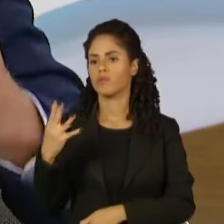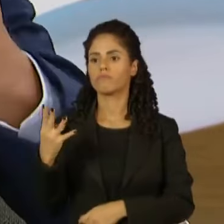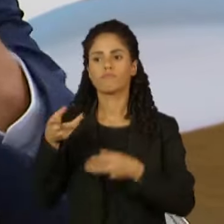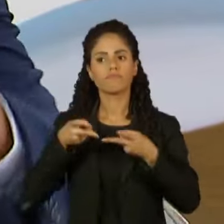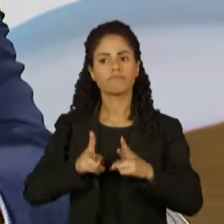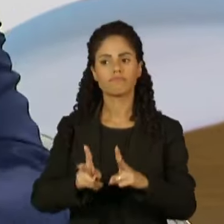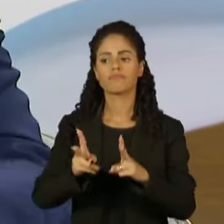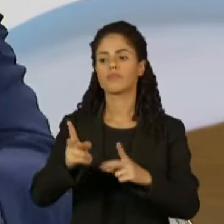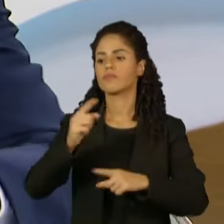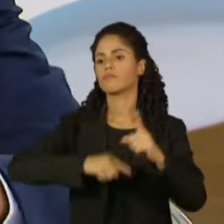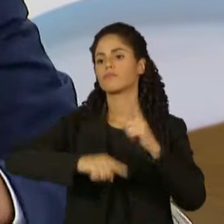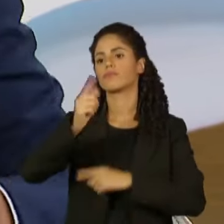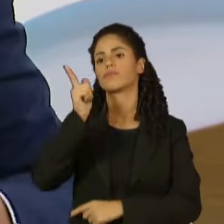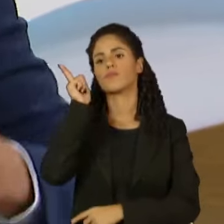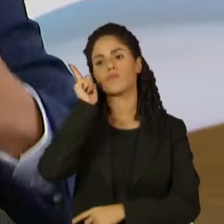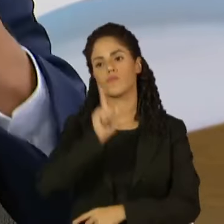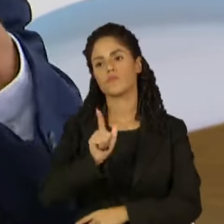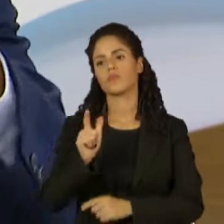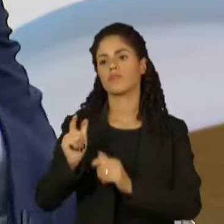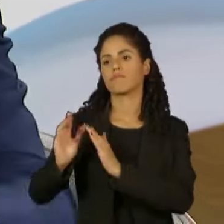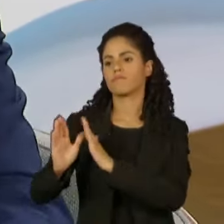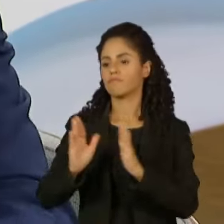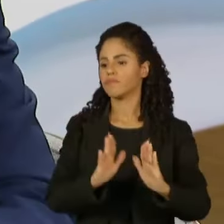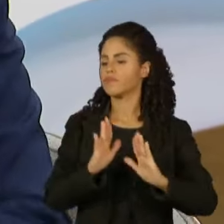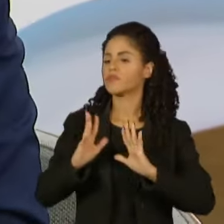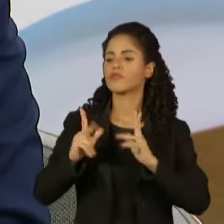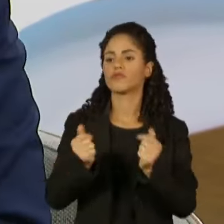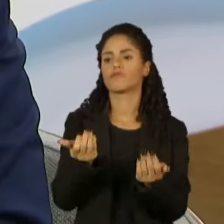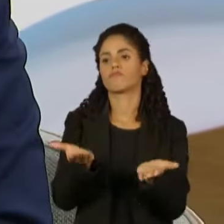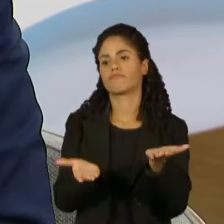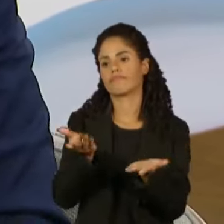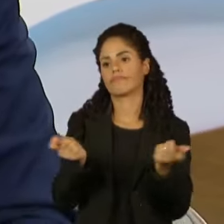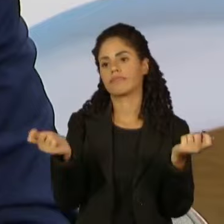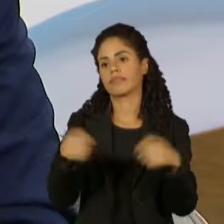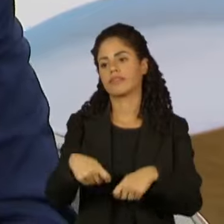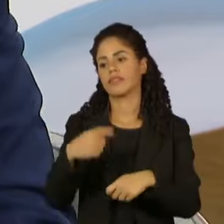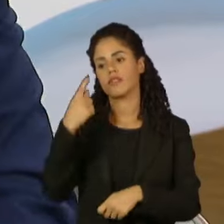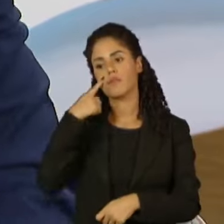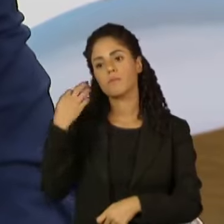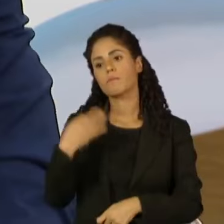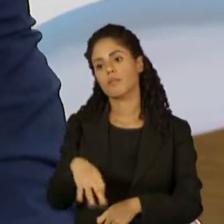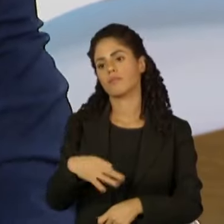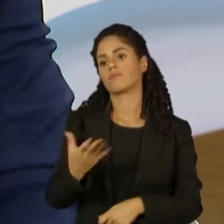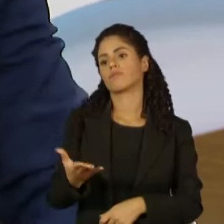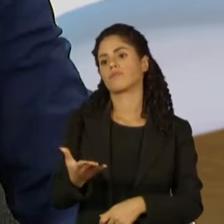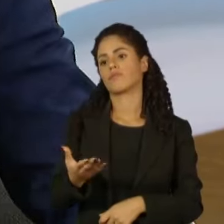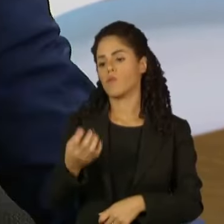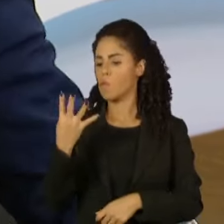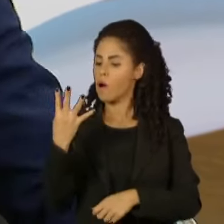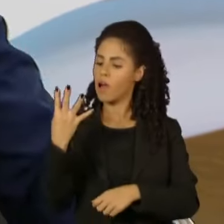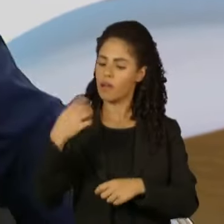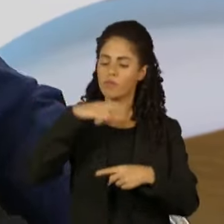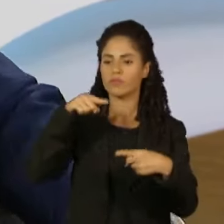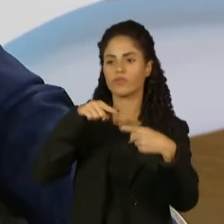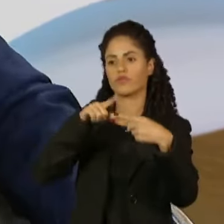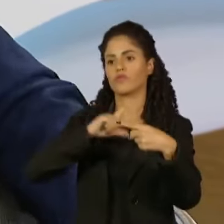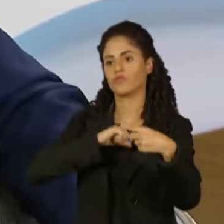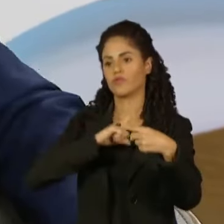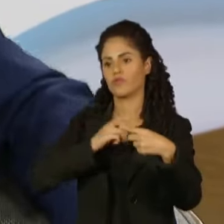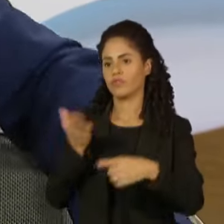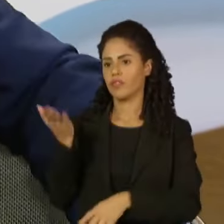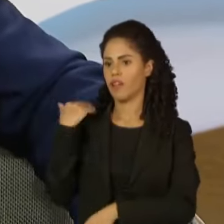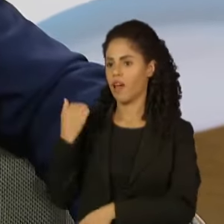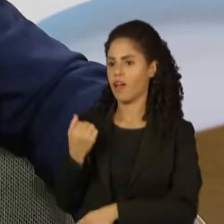continuar pavimentando esse processo de reequilíbrio econômico do país. A gente tinha quatro grandes objetivos no primeiro ano